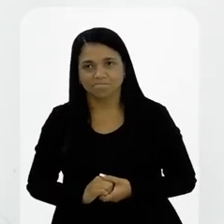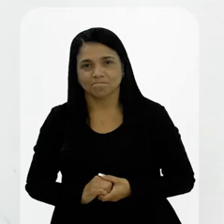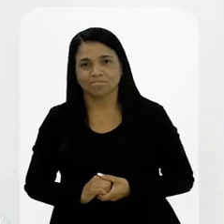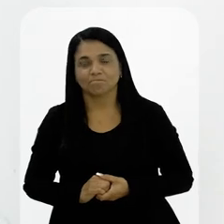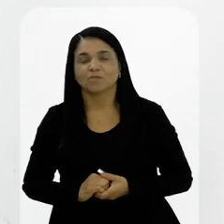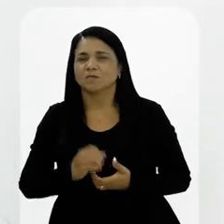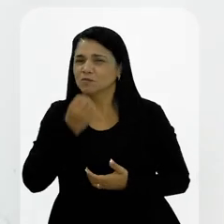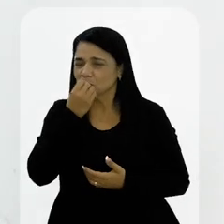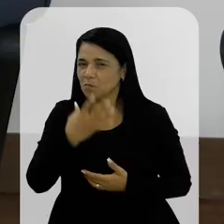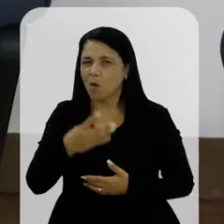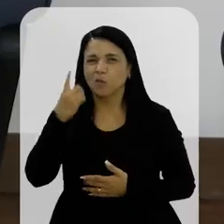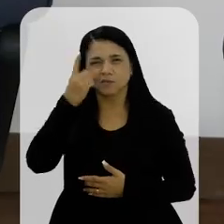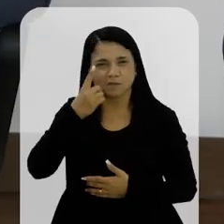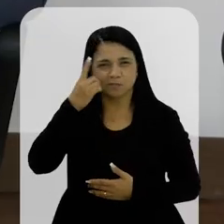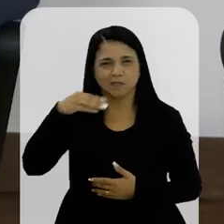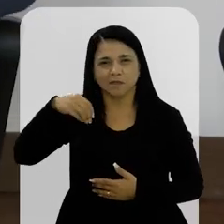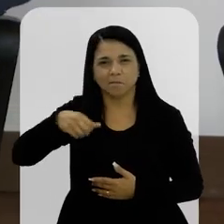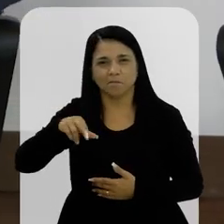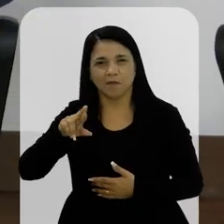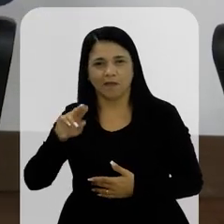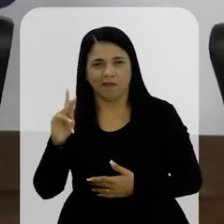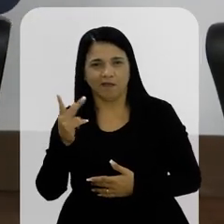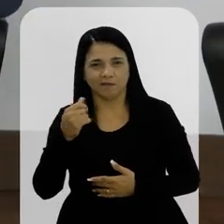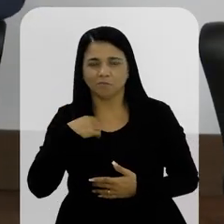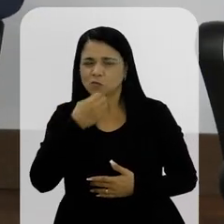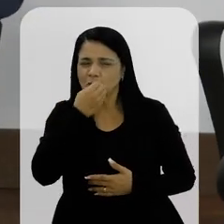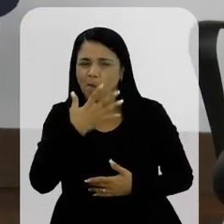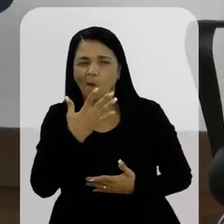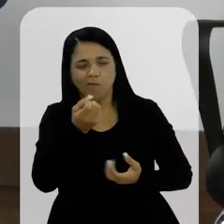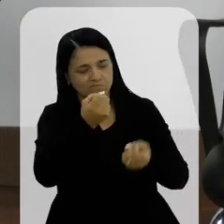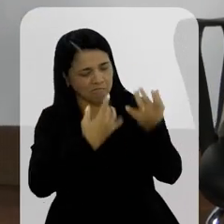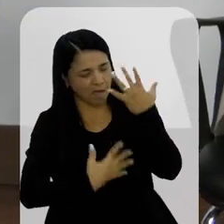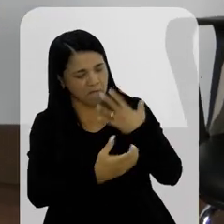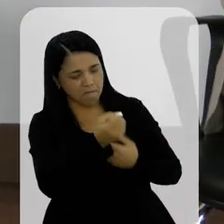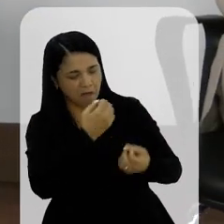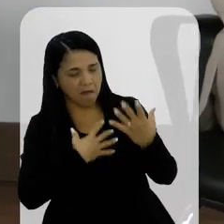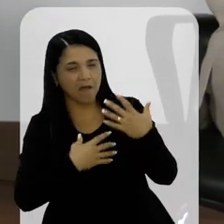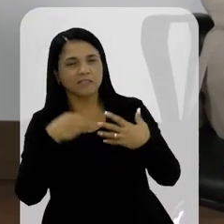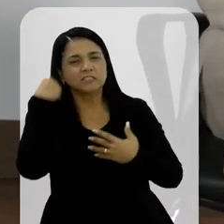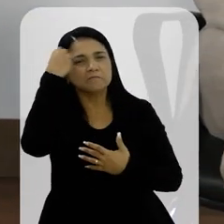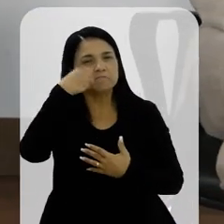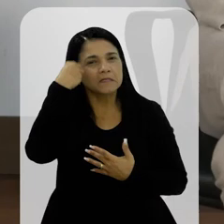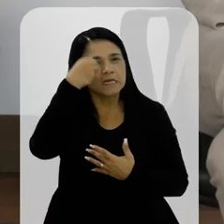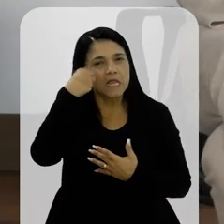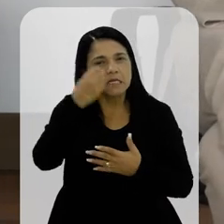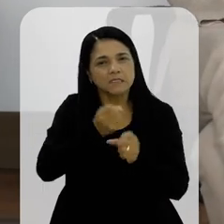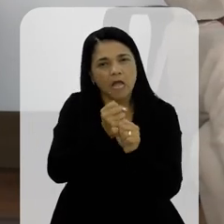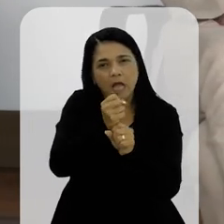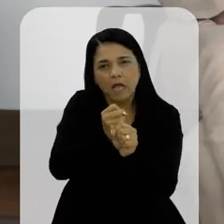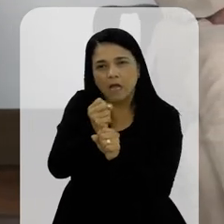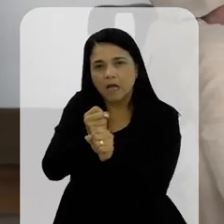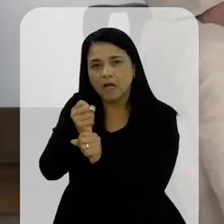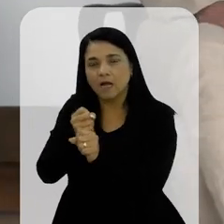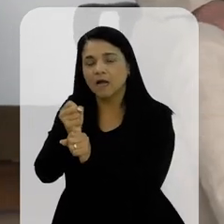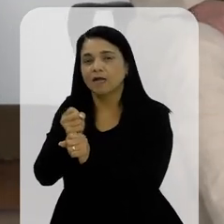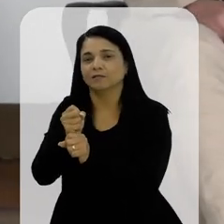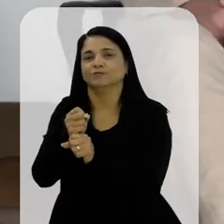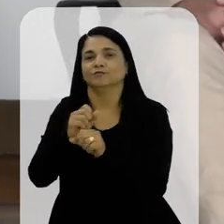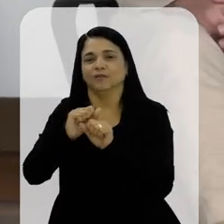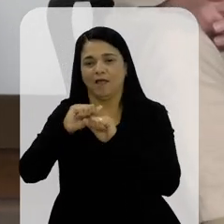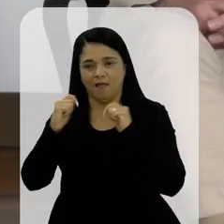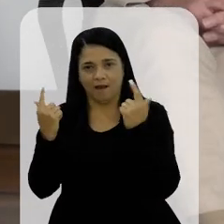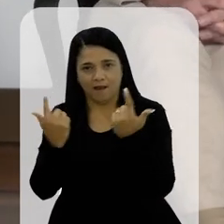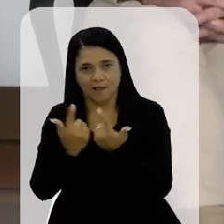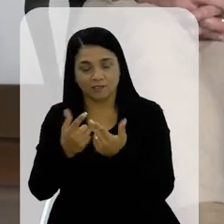no nosso país. Muito bom, deputada Marta Rocha. É sempre bom ouvi-la falar desse tema pela sua experiência, pelos longos